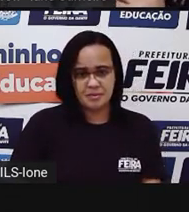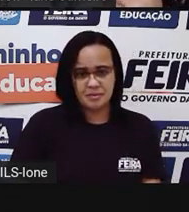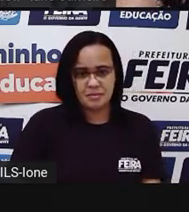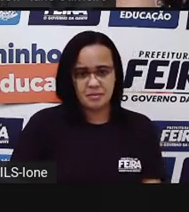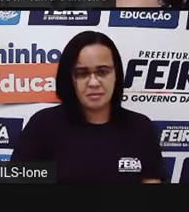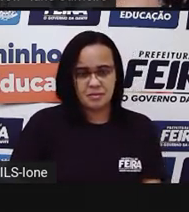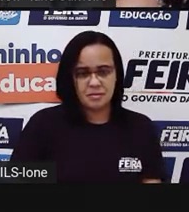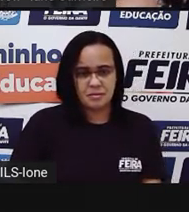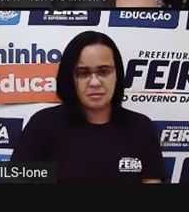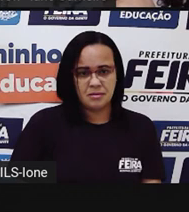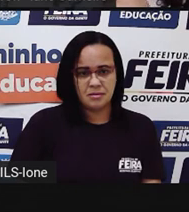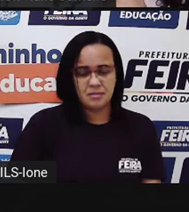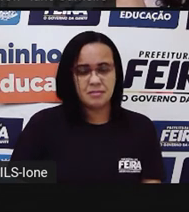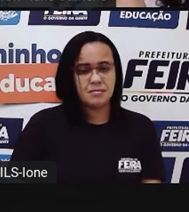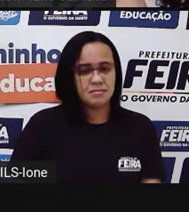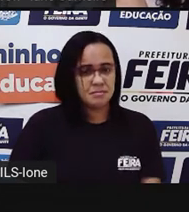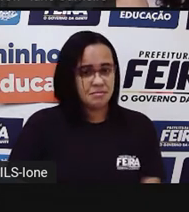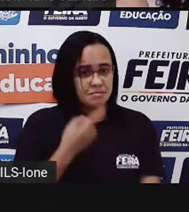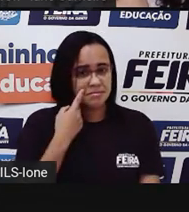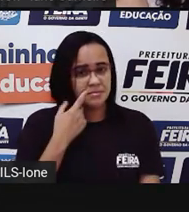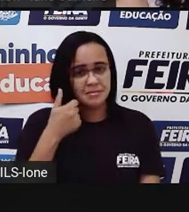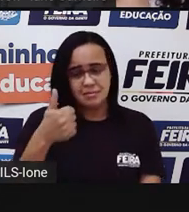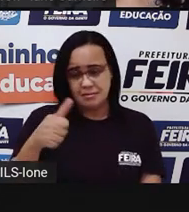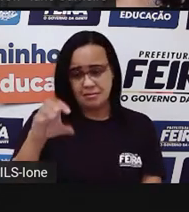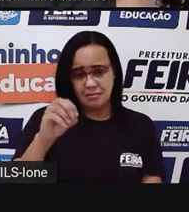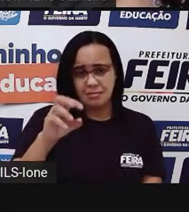Vamos lá. 10 reais.